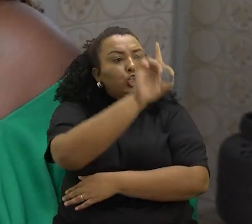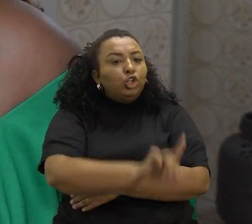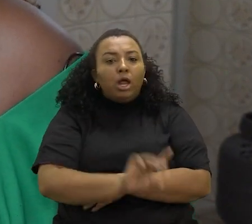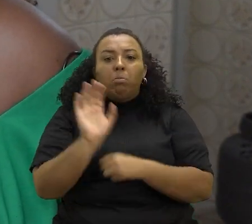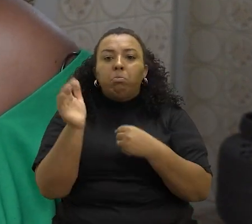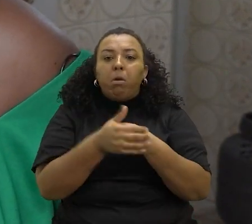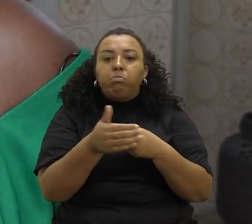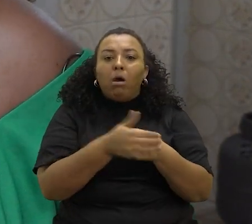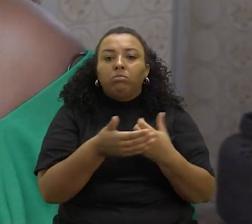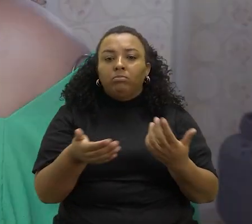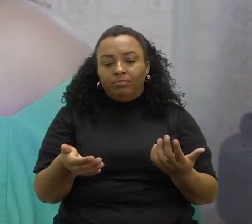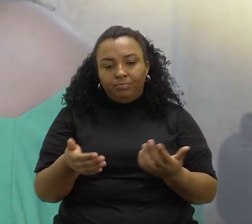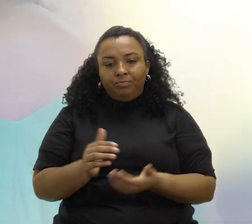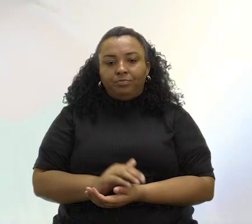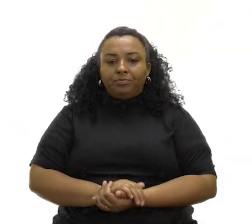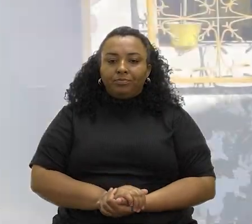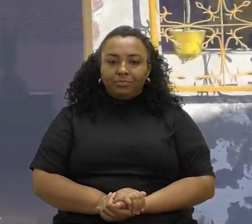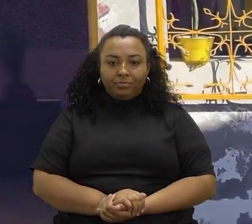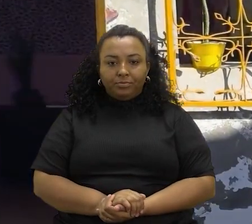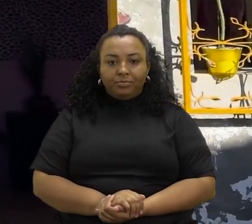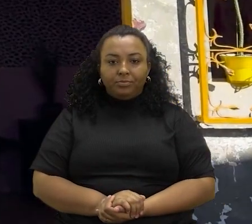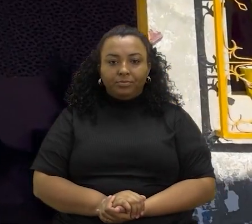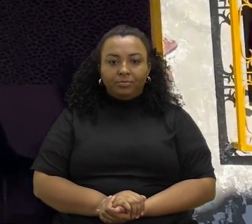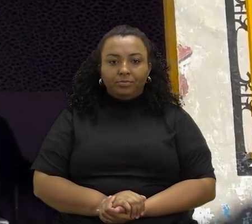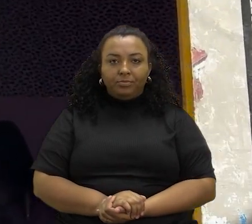direitos que historicamente foram excluídos.